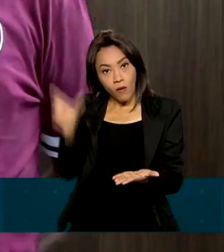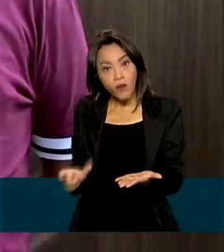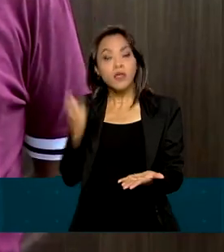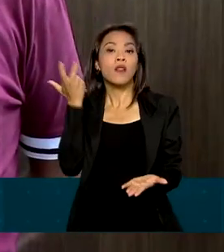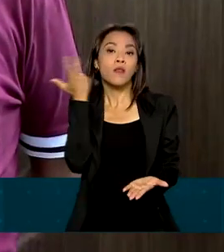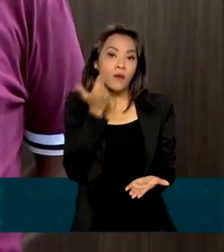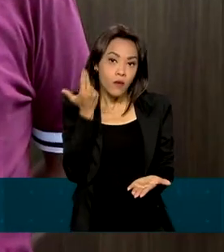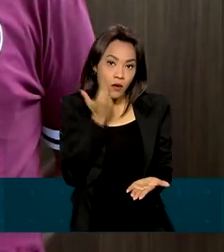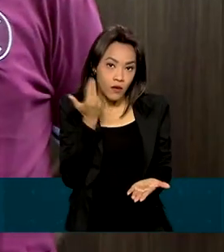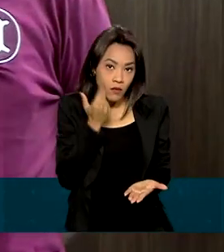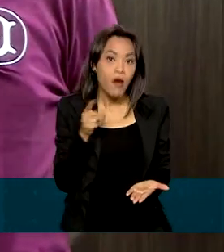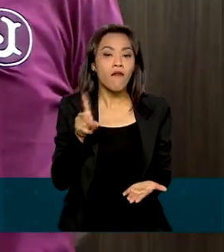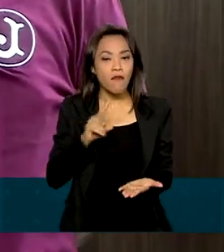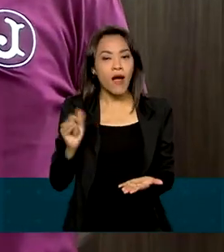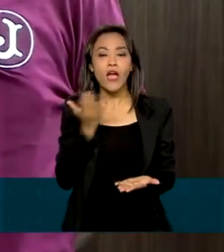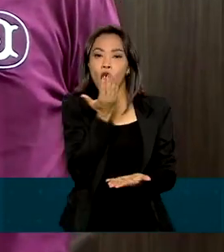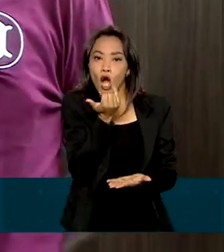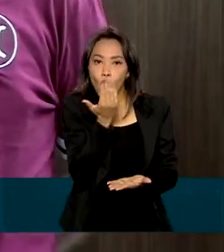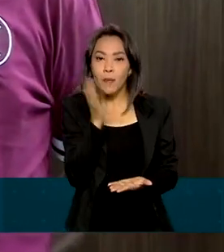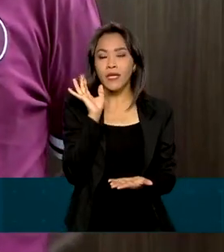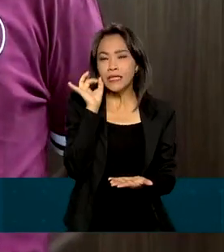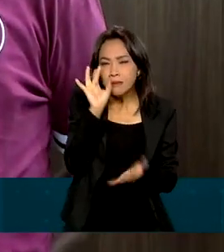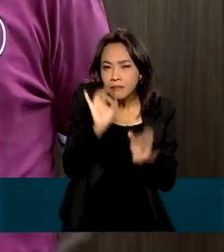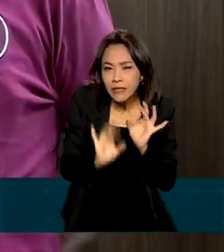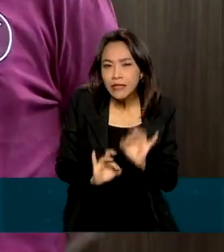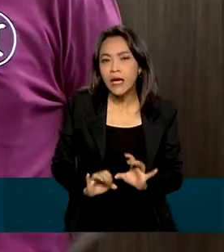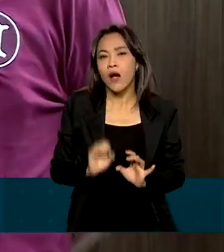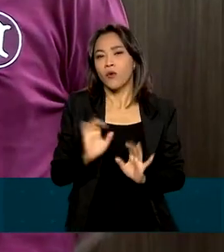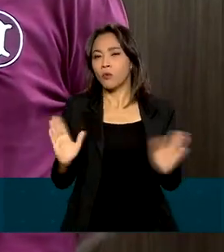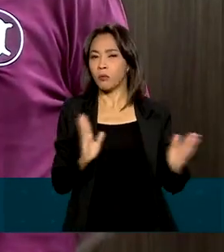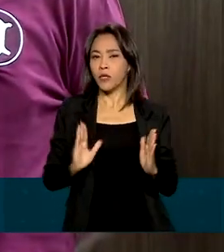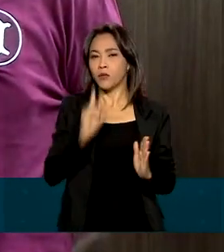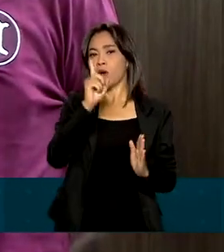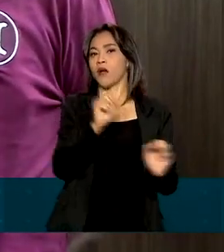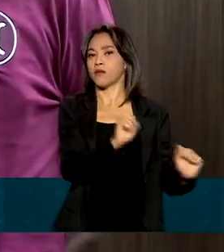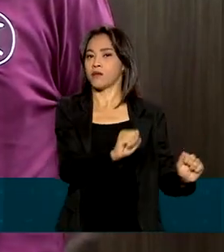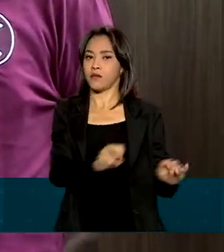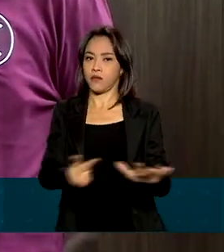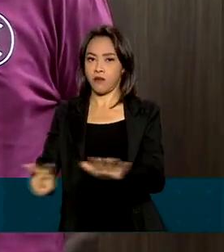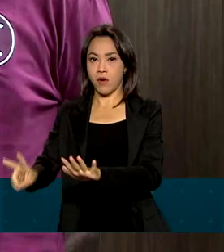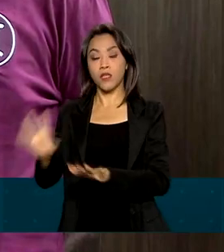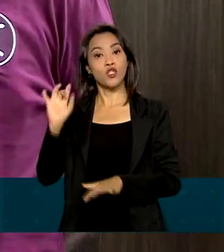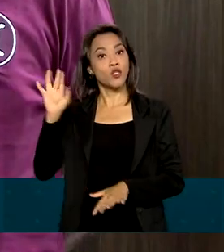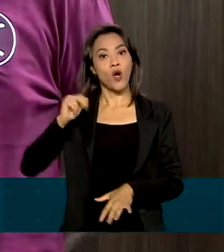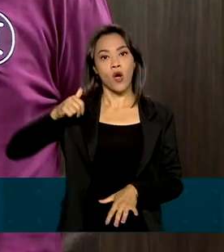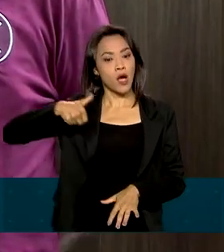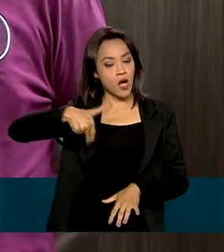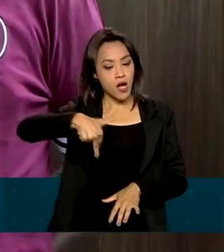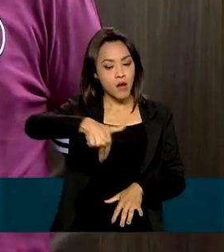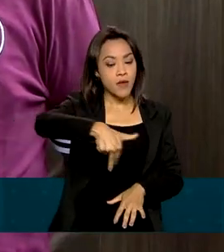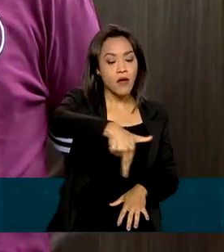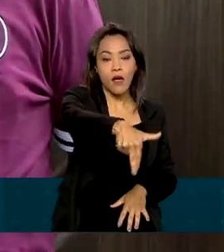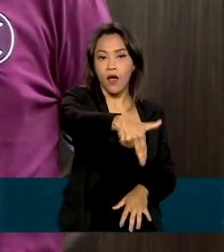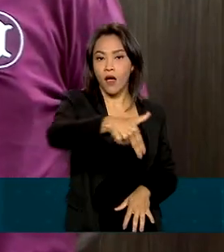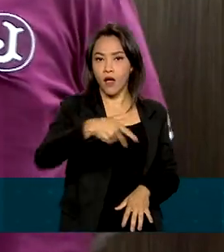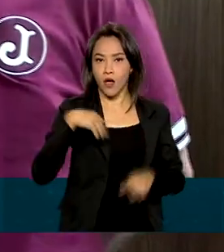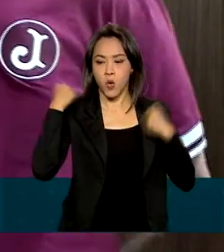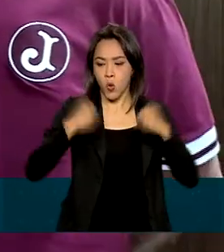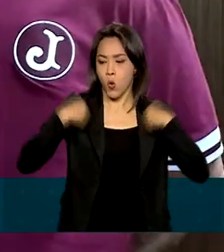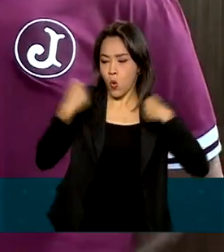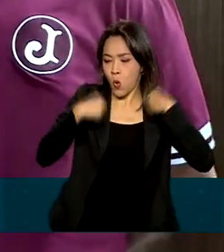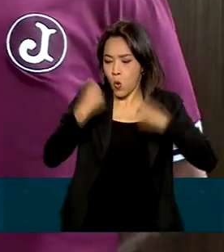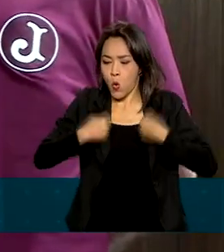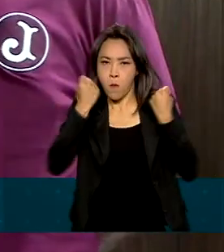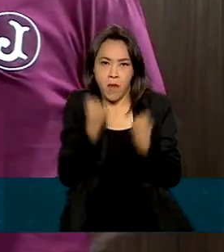vai fazer uma dieta especial durante uma semana, vai apenas fazer caminhadas, não vai fazer exercícios